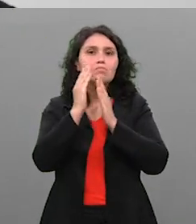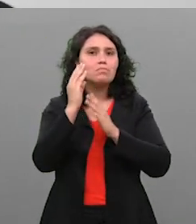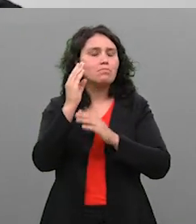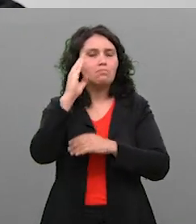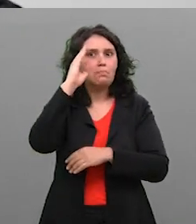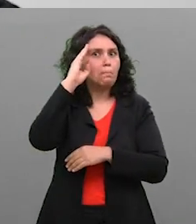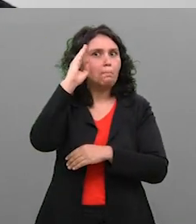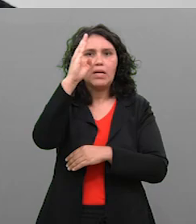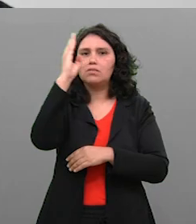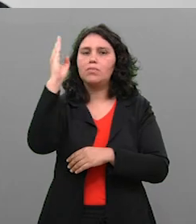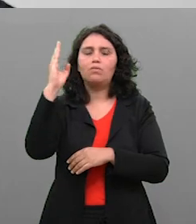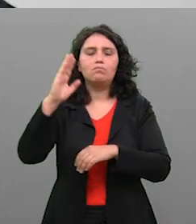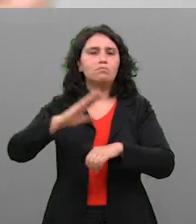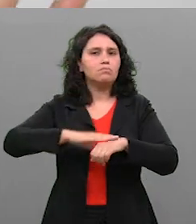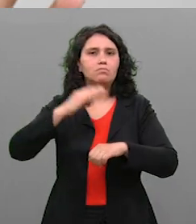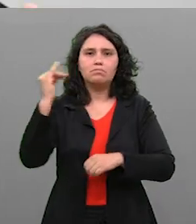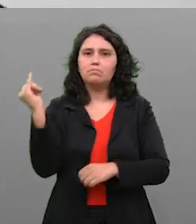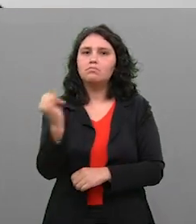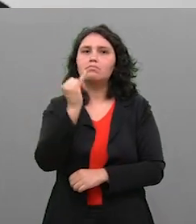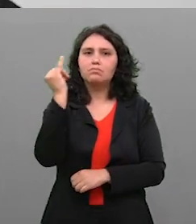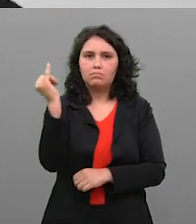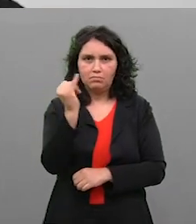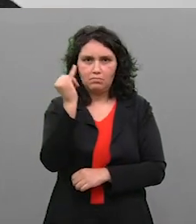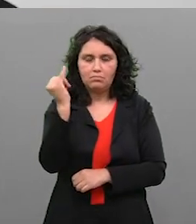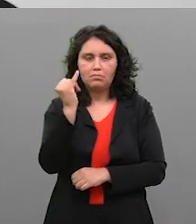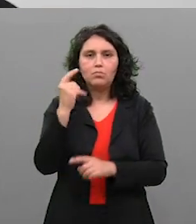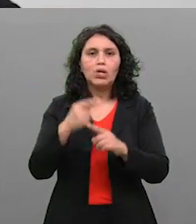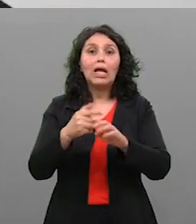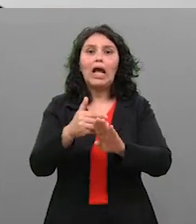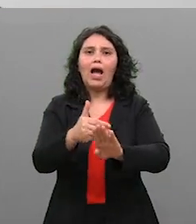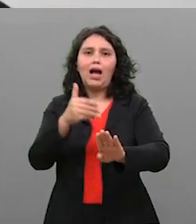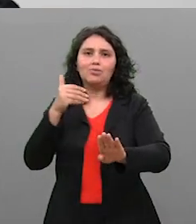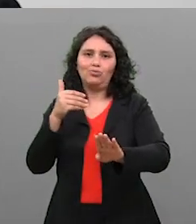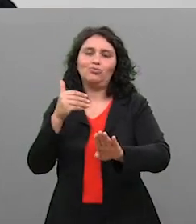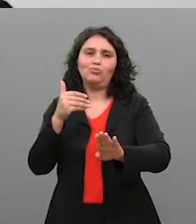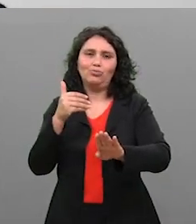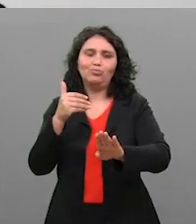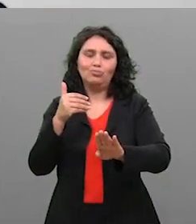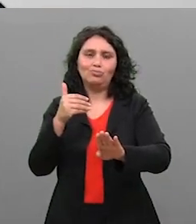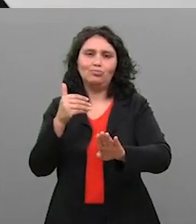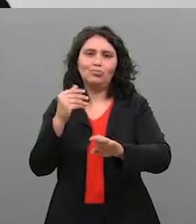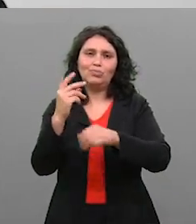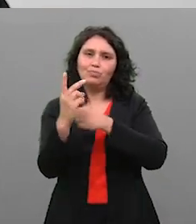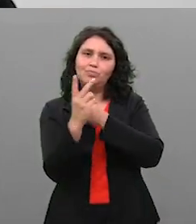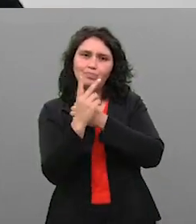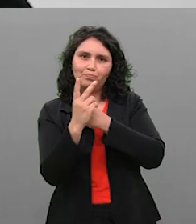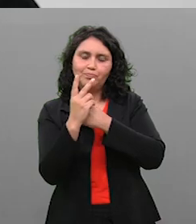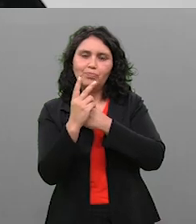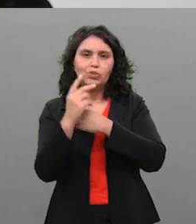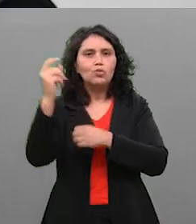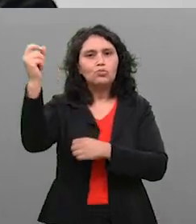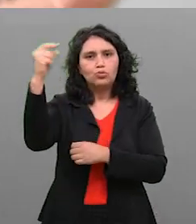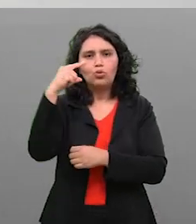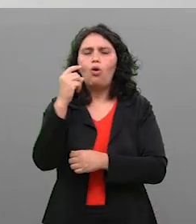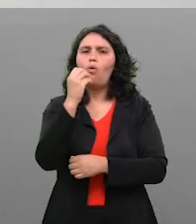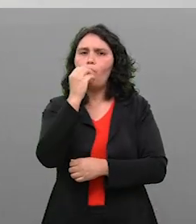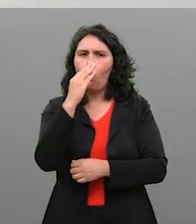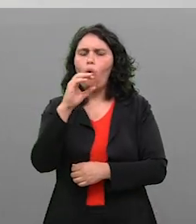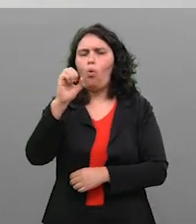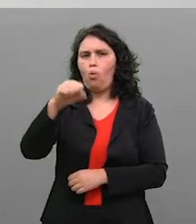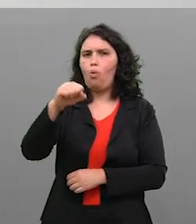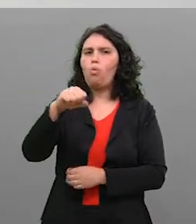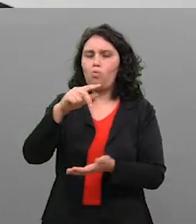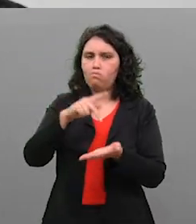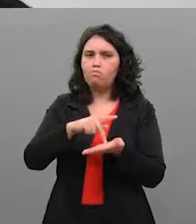melhor antiedade que existe no mundo. Não tem outro que melhore, porque ele está agindo antes de